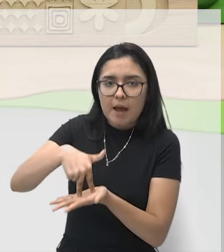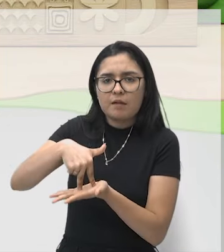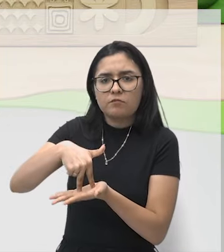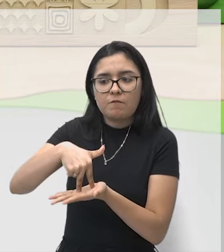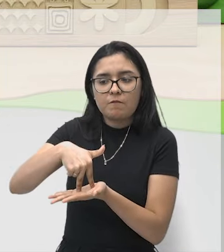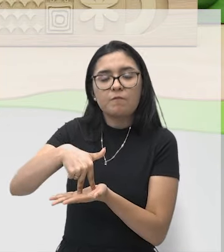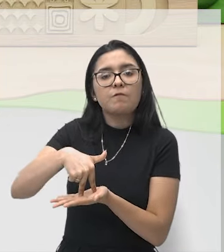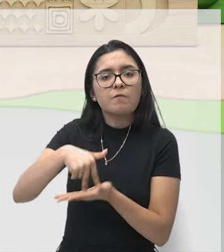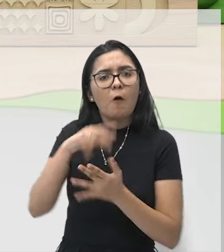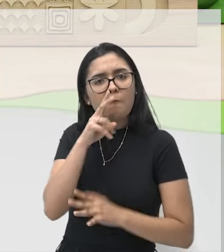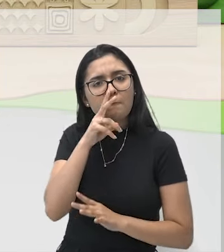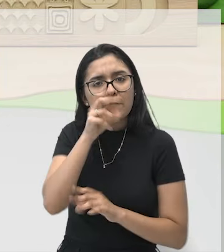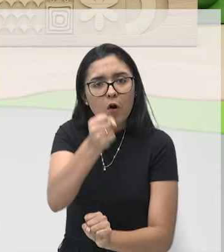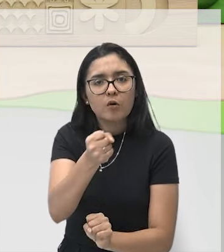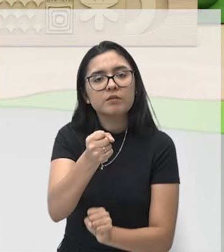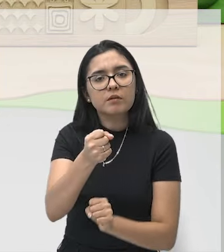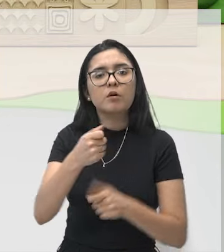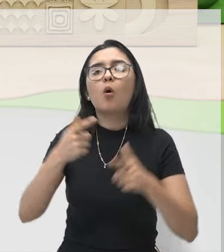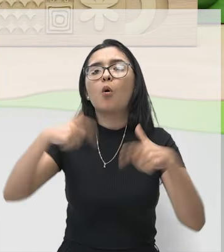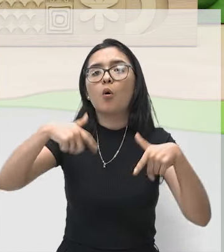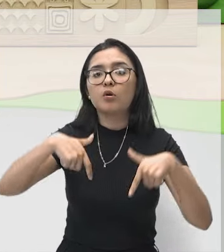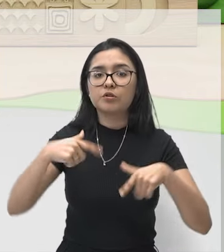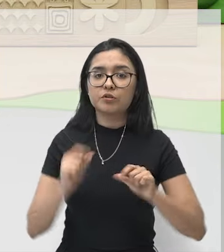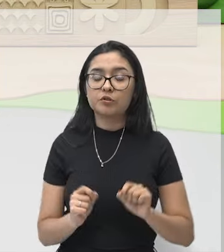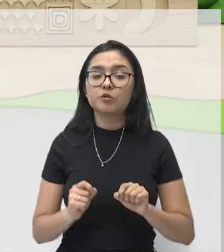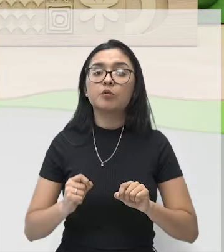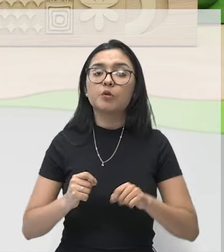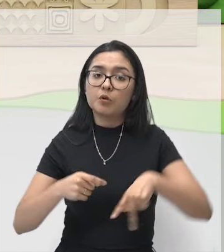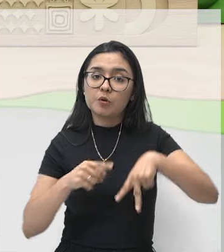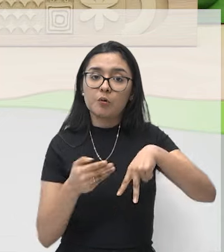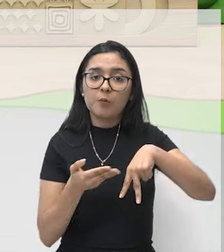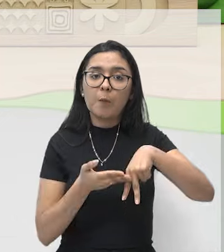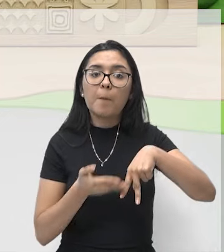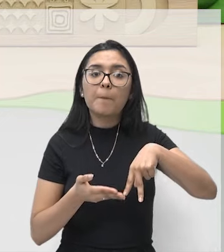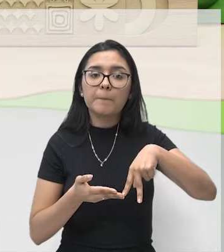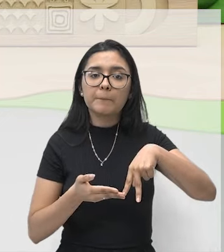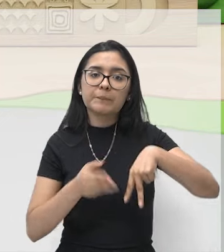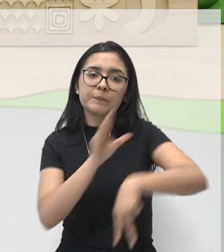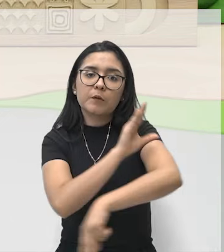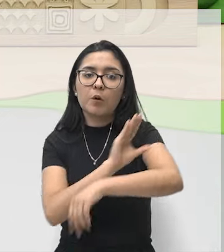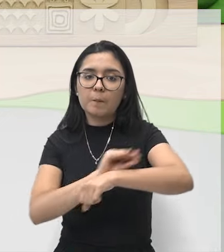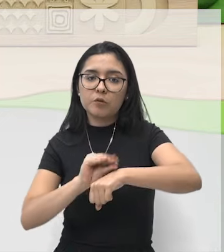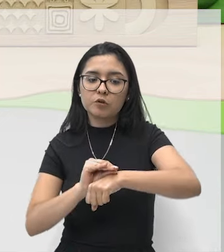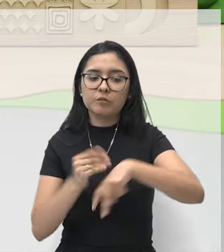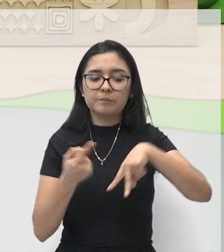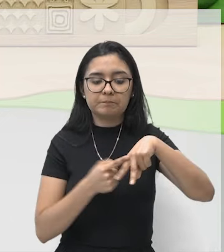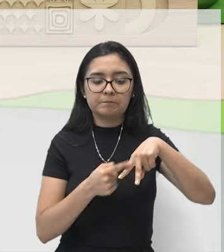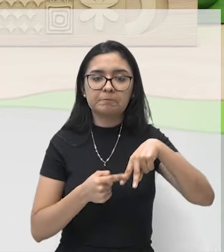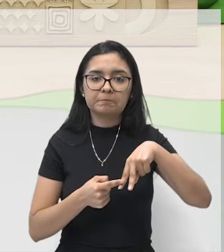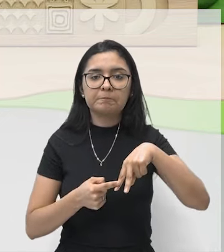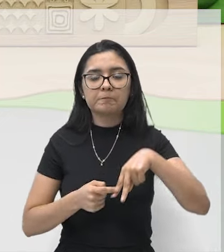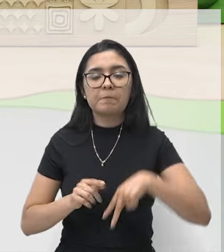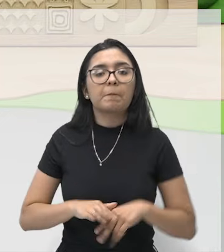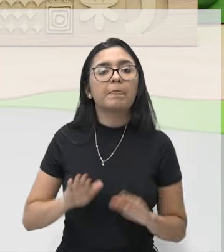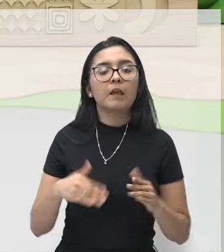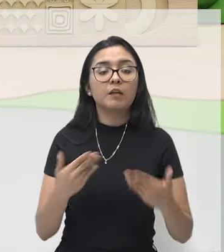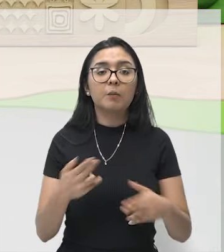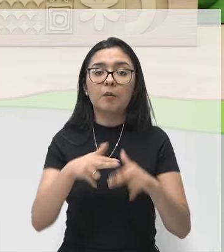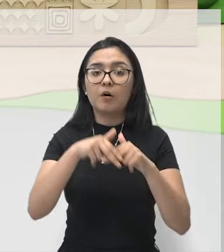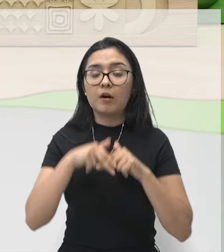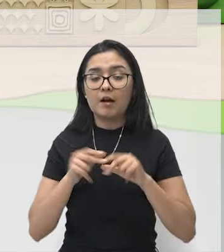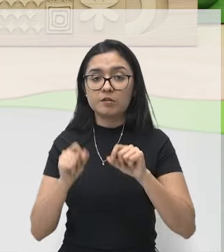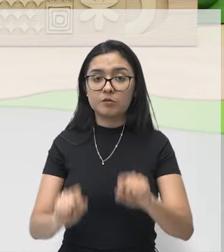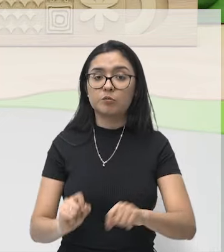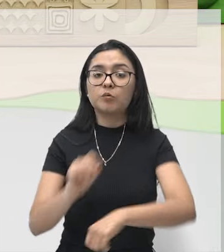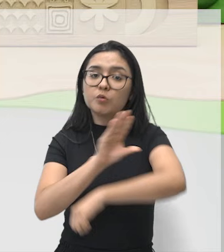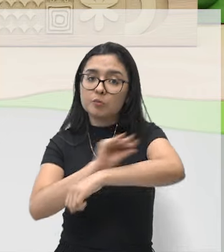A força exercida maior está onde? Nos nossos membros inferiores, nas nossas pernas. E graças